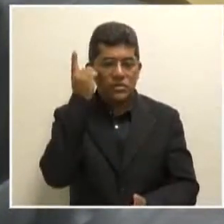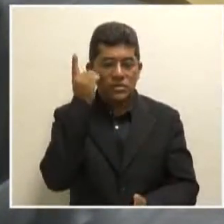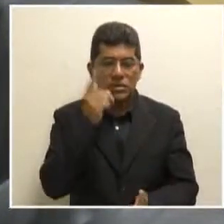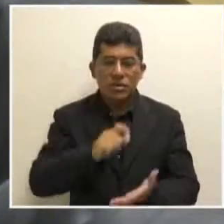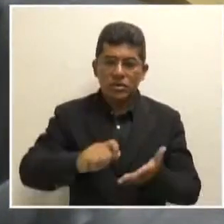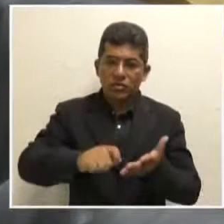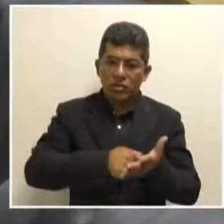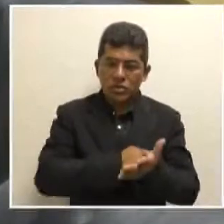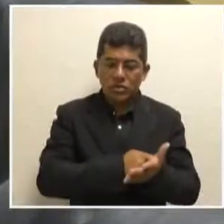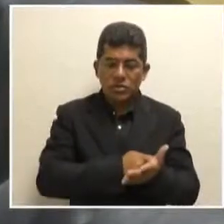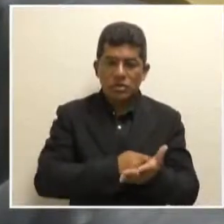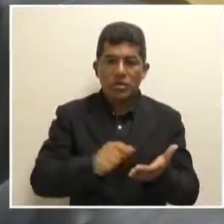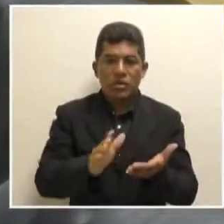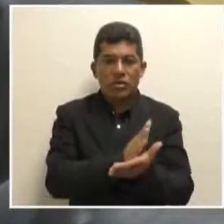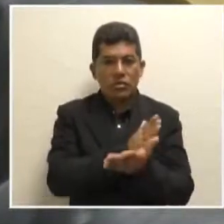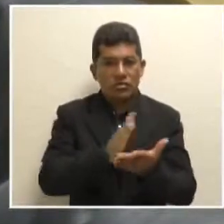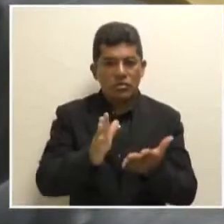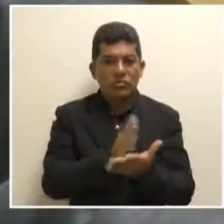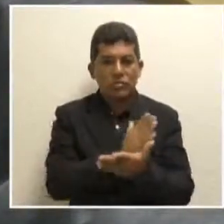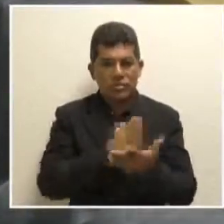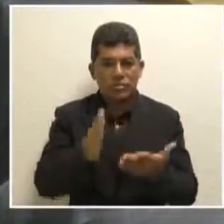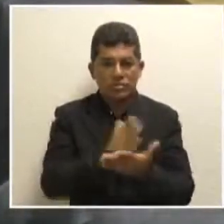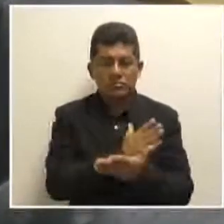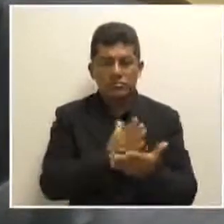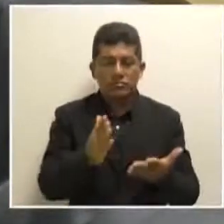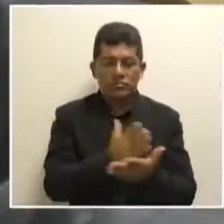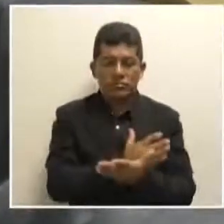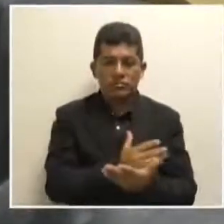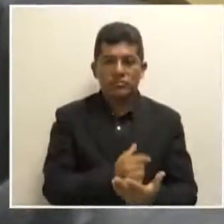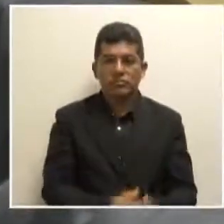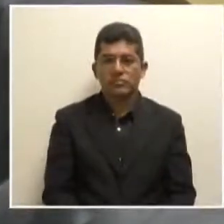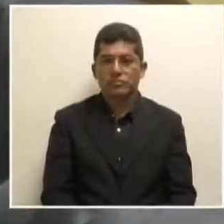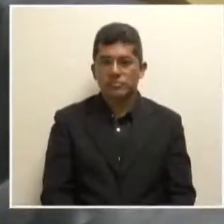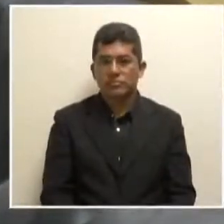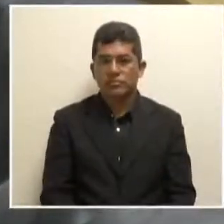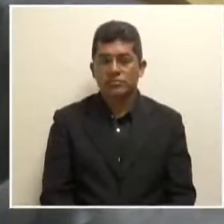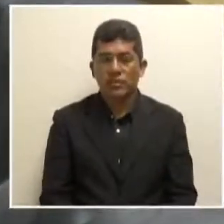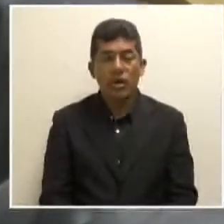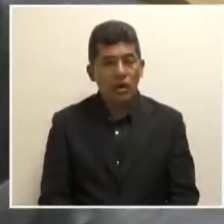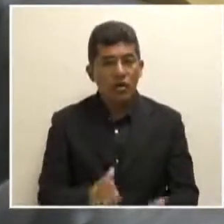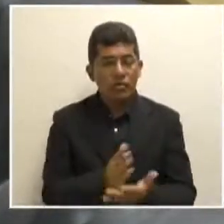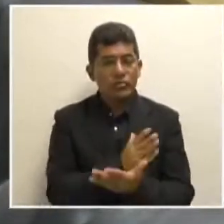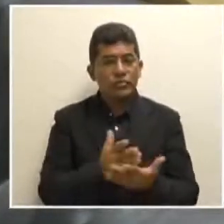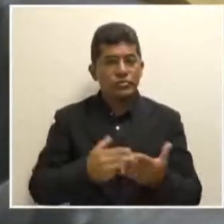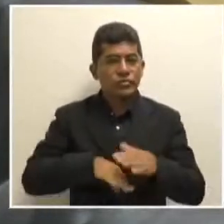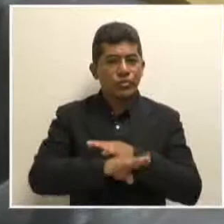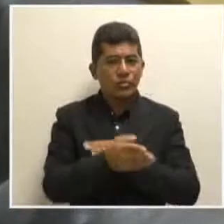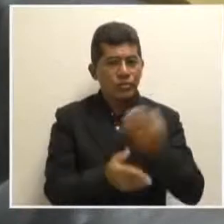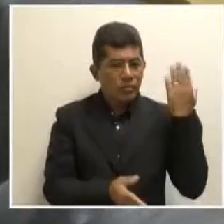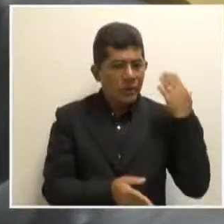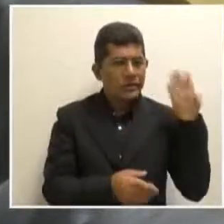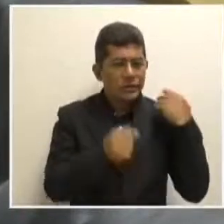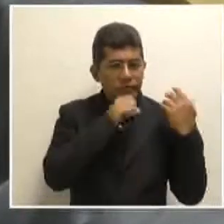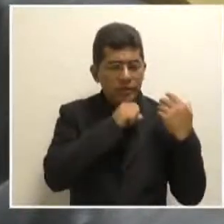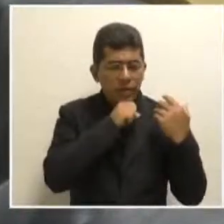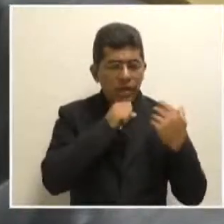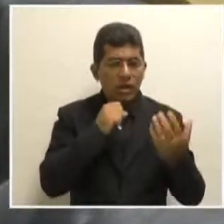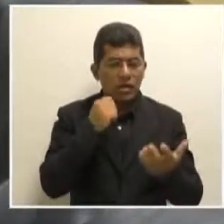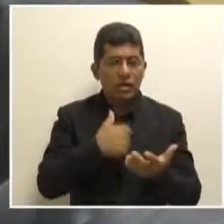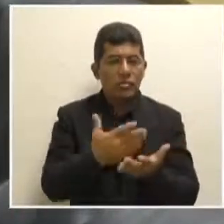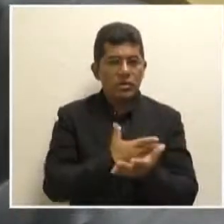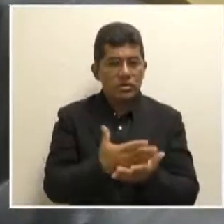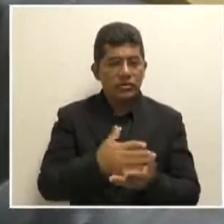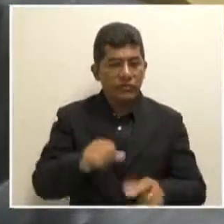corrigir alguns alguns senões do passado e isso não se faz em passo de mágico mas eu